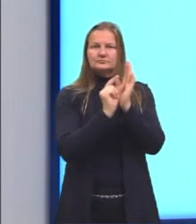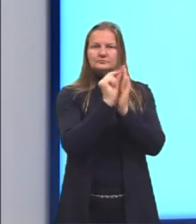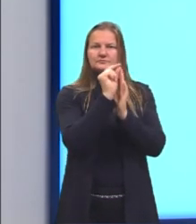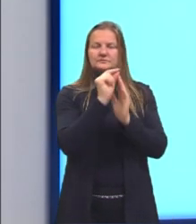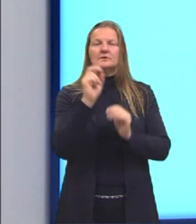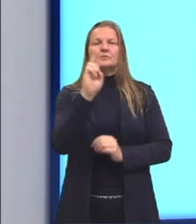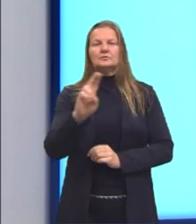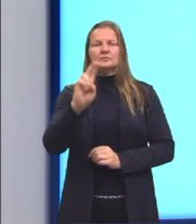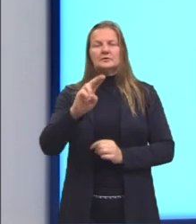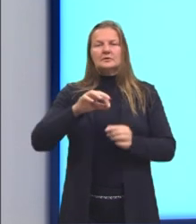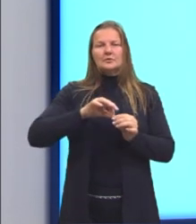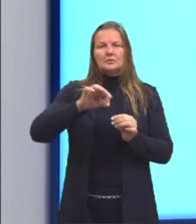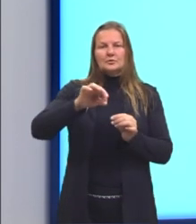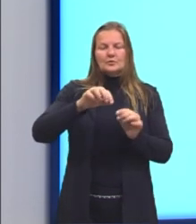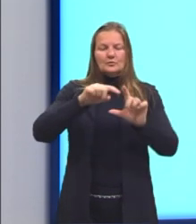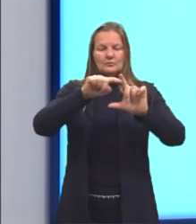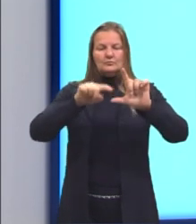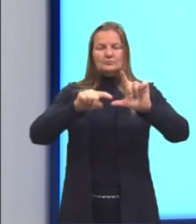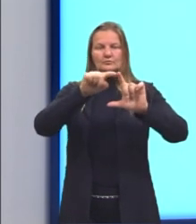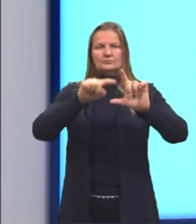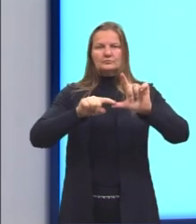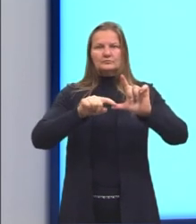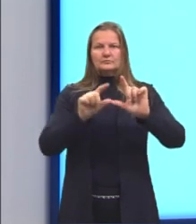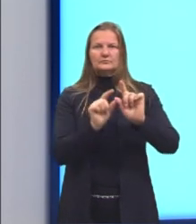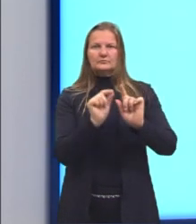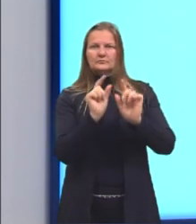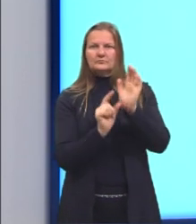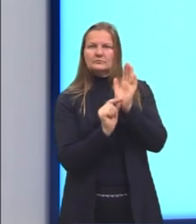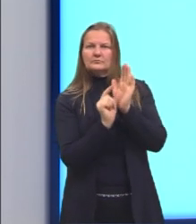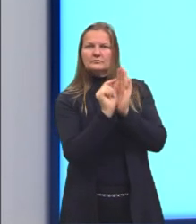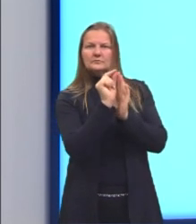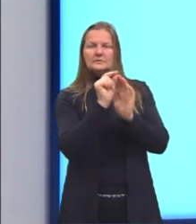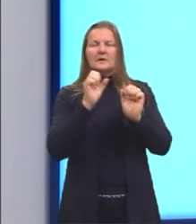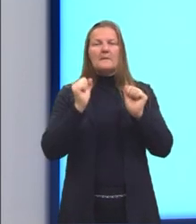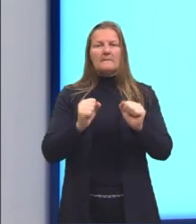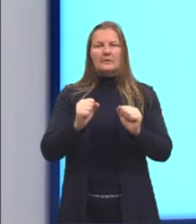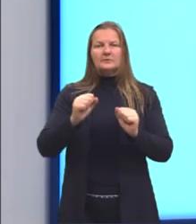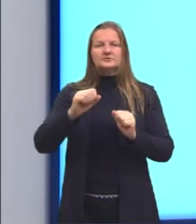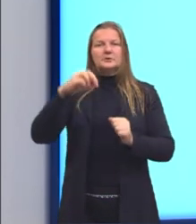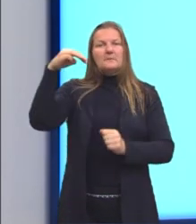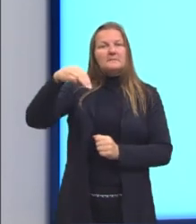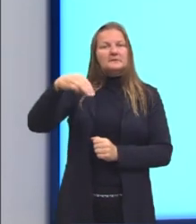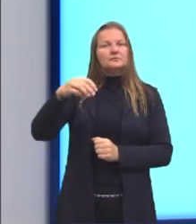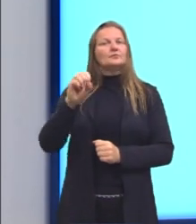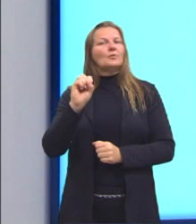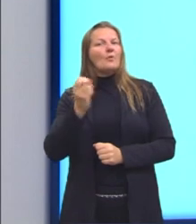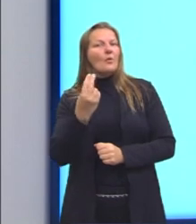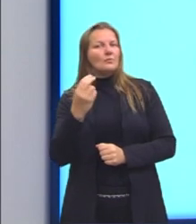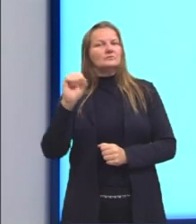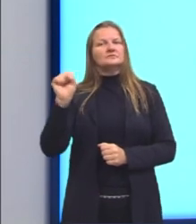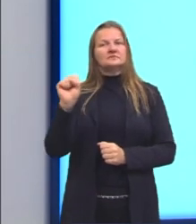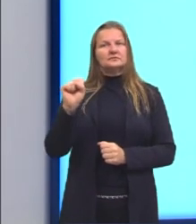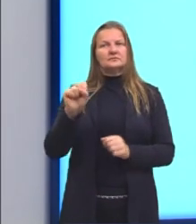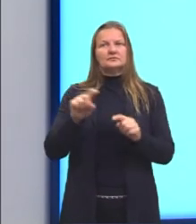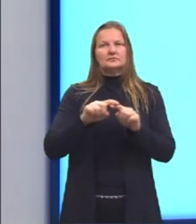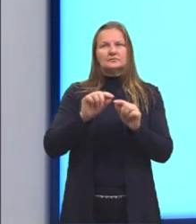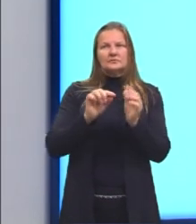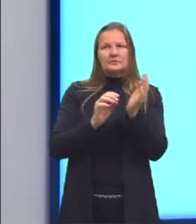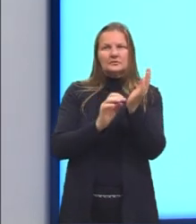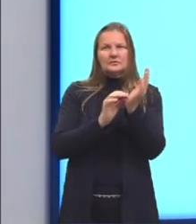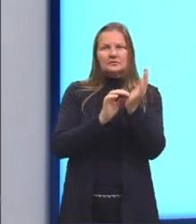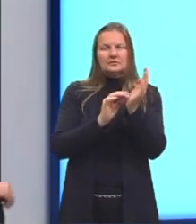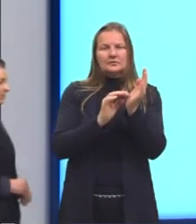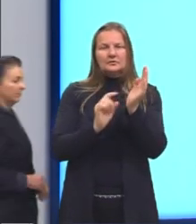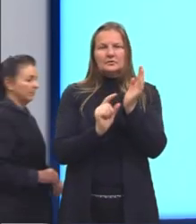então para medição de ângulos, mas também pode nos dar a unidade em minutos e segundos, conforme a gente consegue até